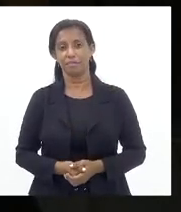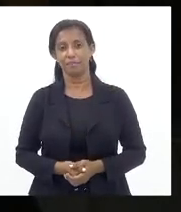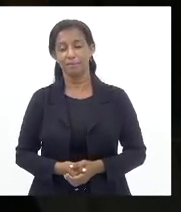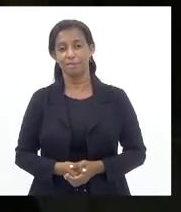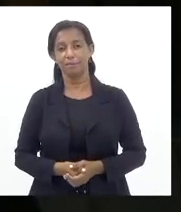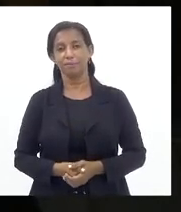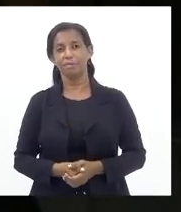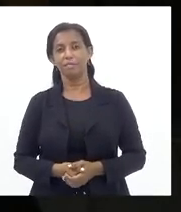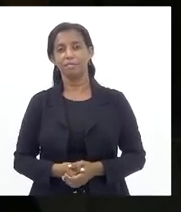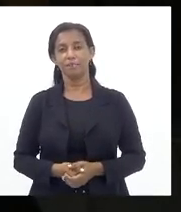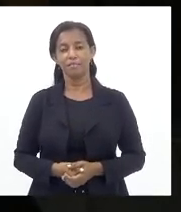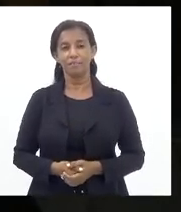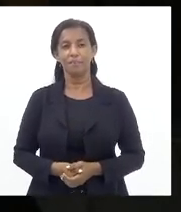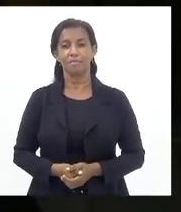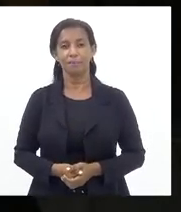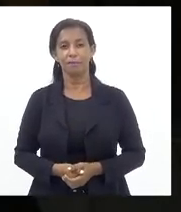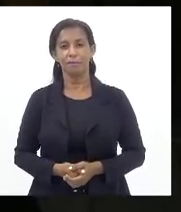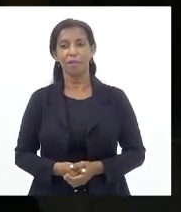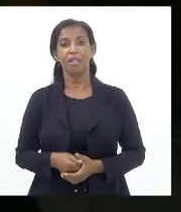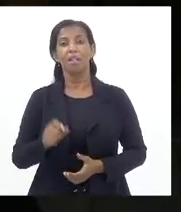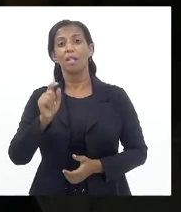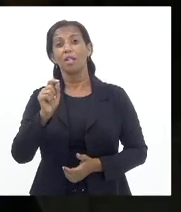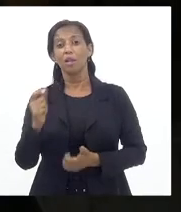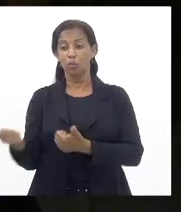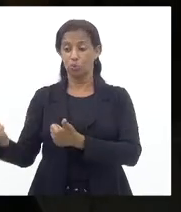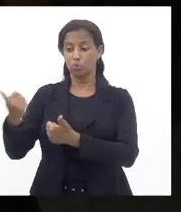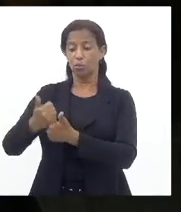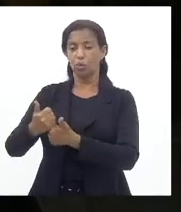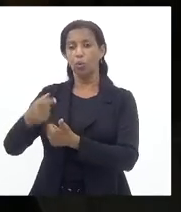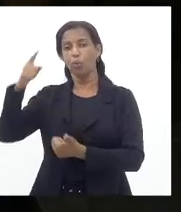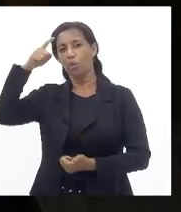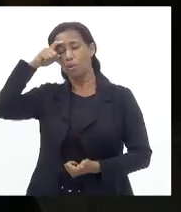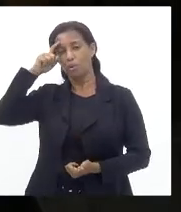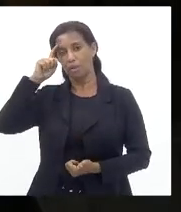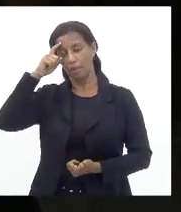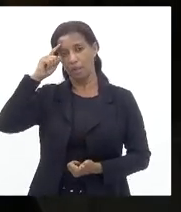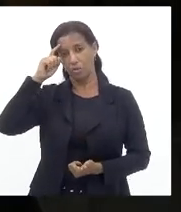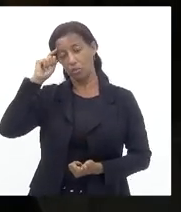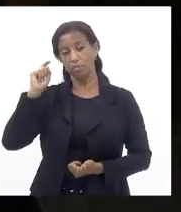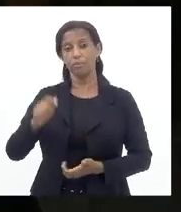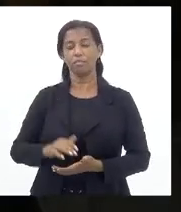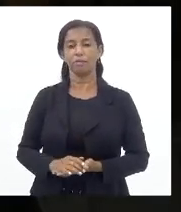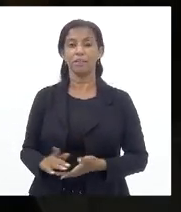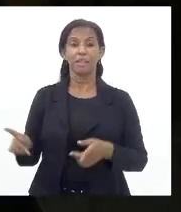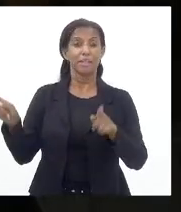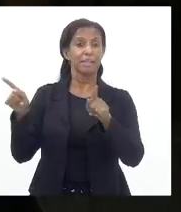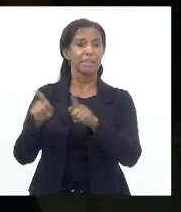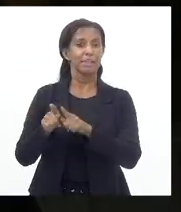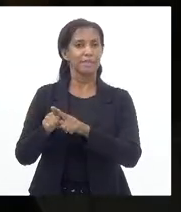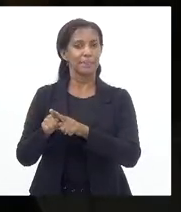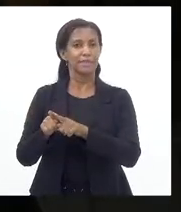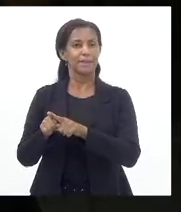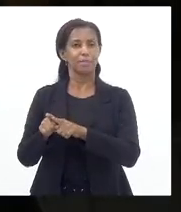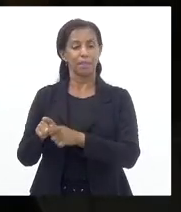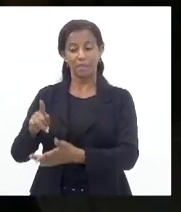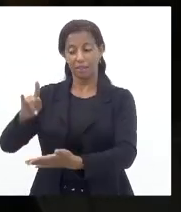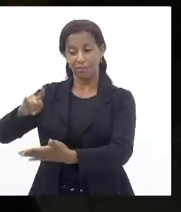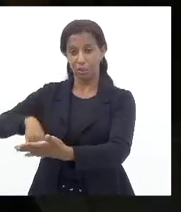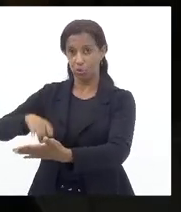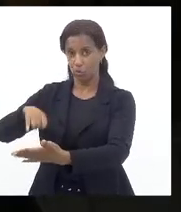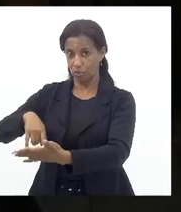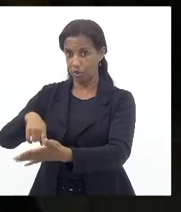E os Que o substituiu Governador Cláudio Castro Também Teve as contas Registadas